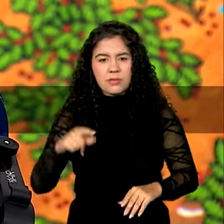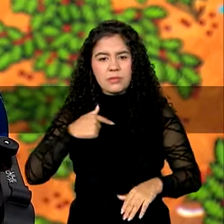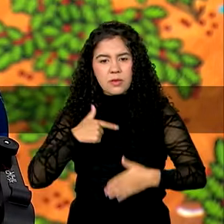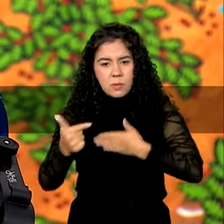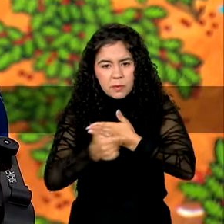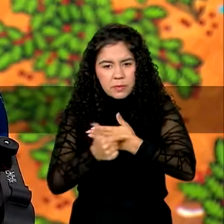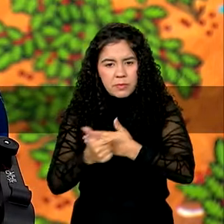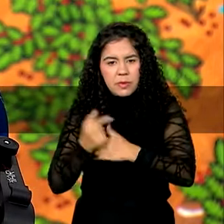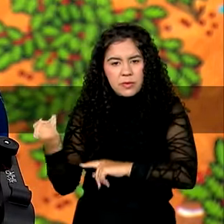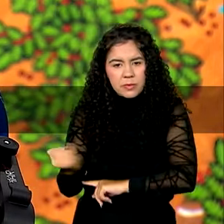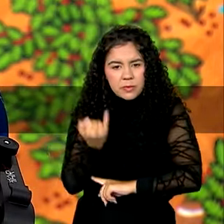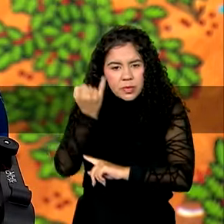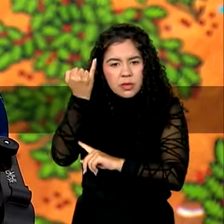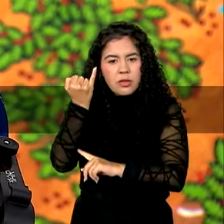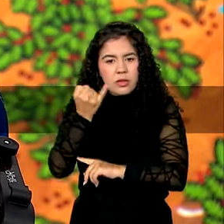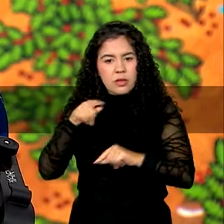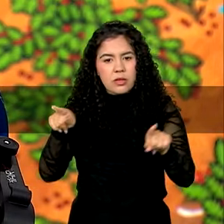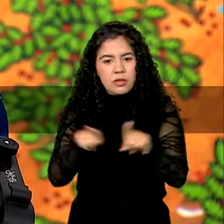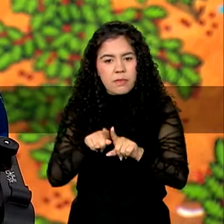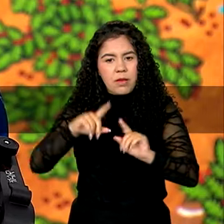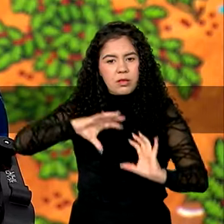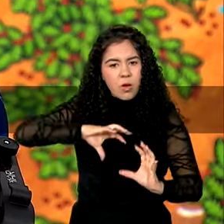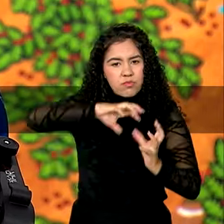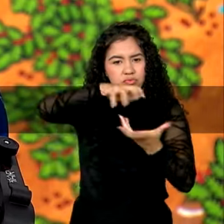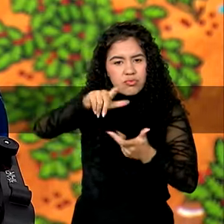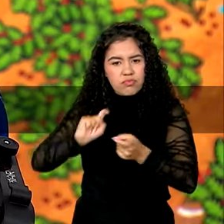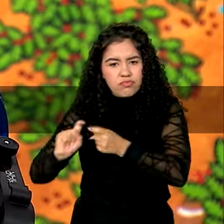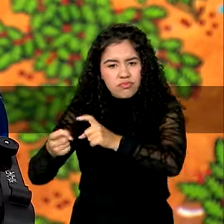papel tan importante que tem a nível internacional hoje.